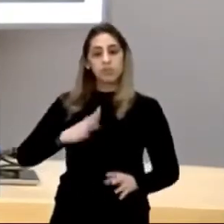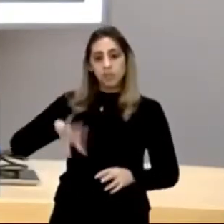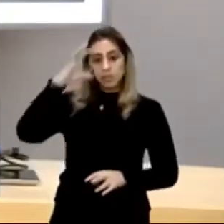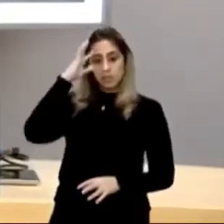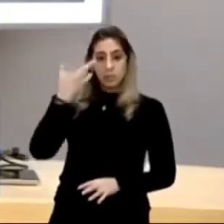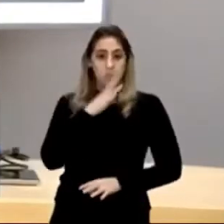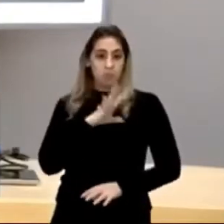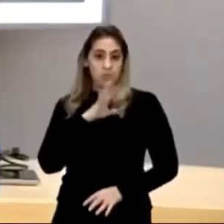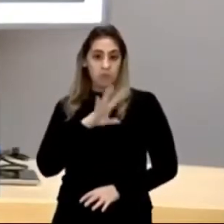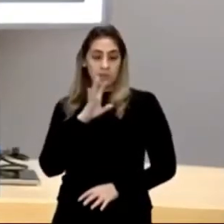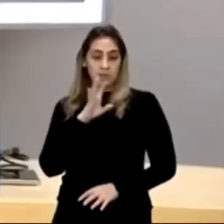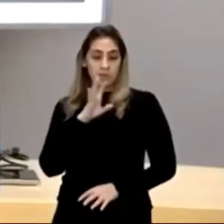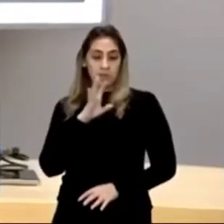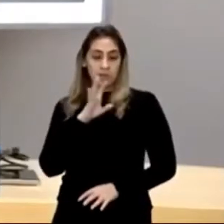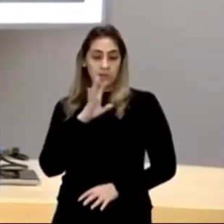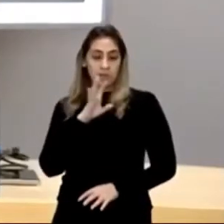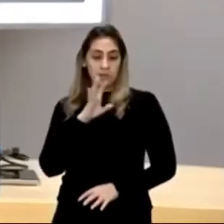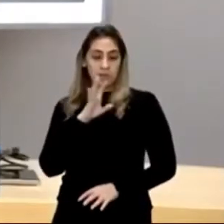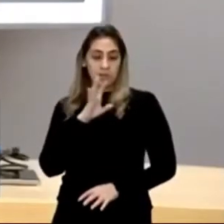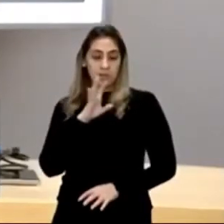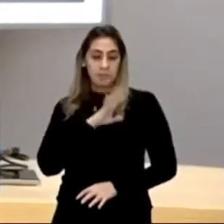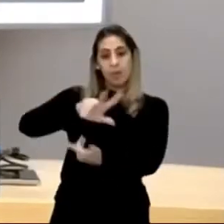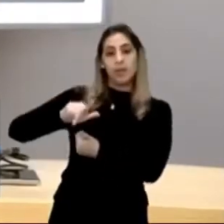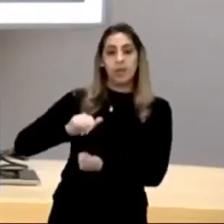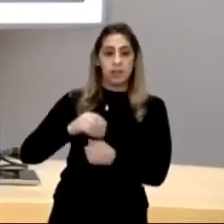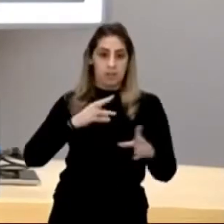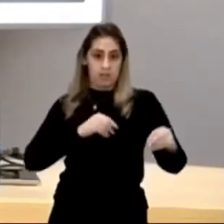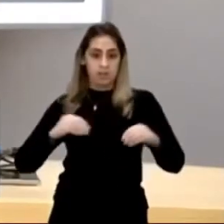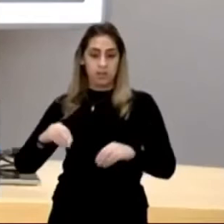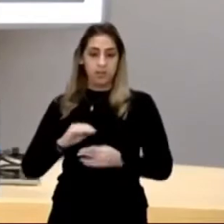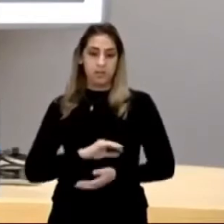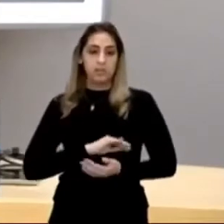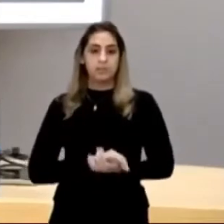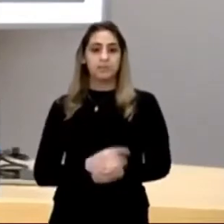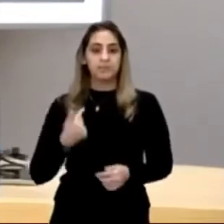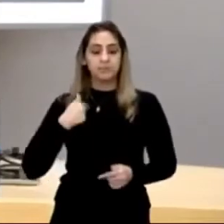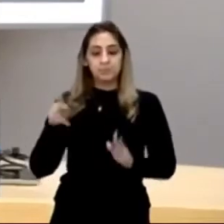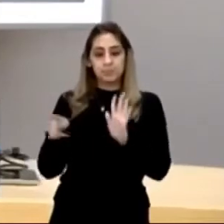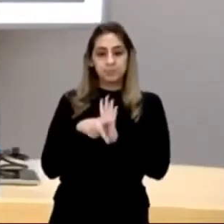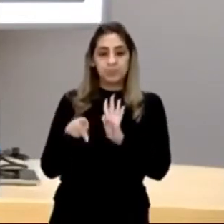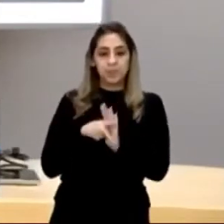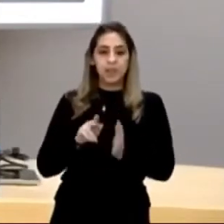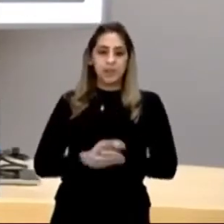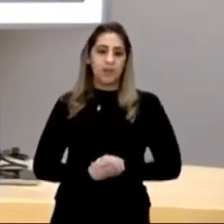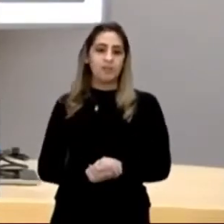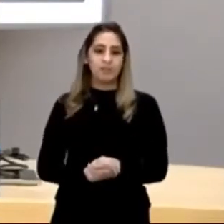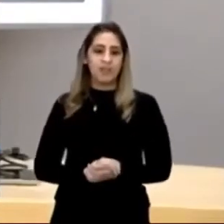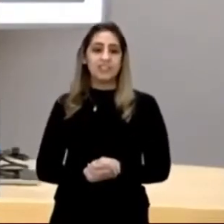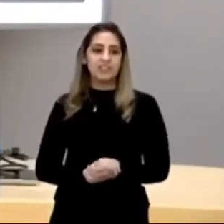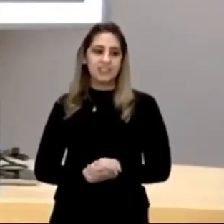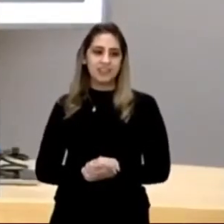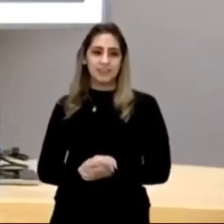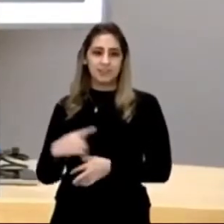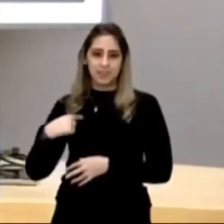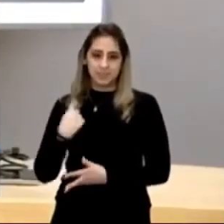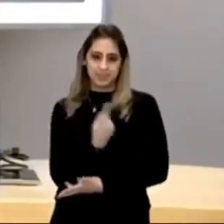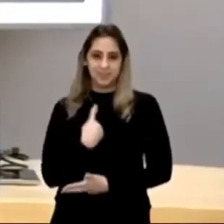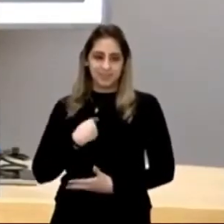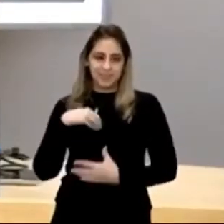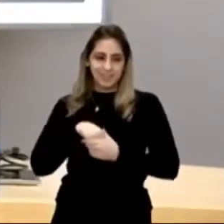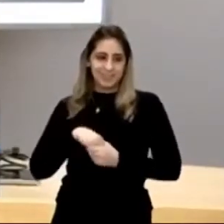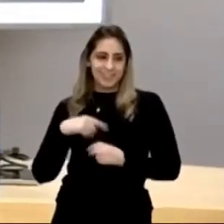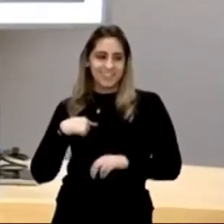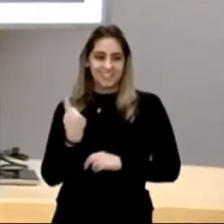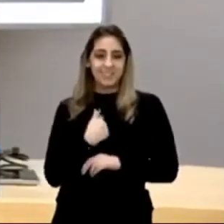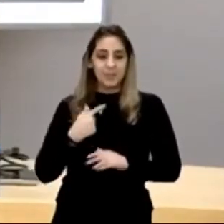dividindo o planeta, terra em propriedade mais a oeste, mais a leste, as mais a leste